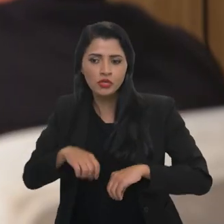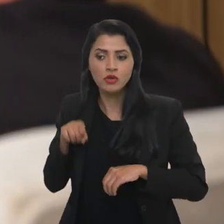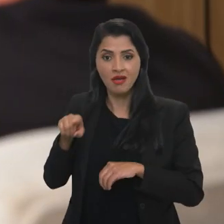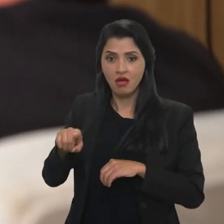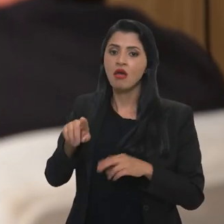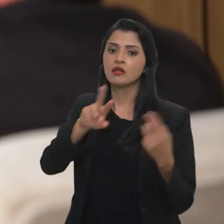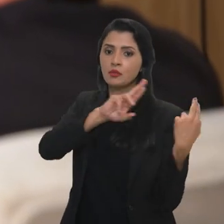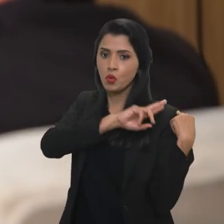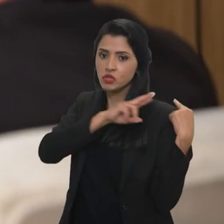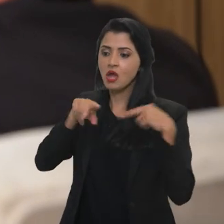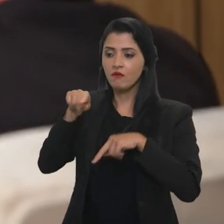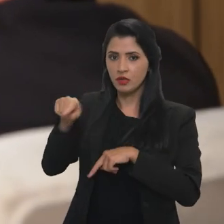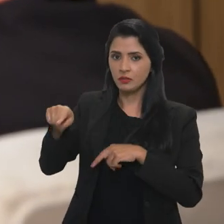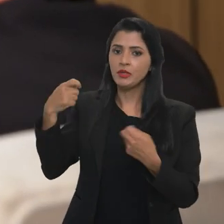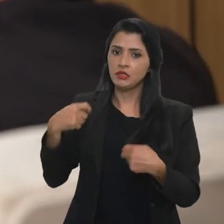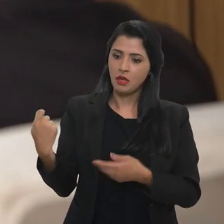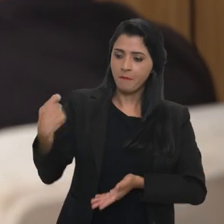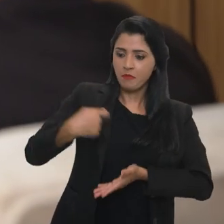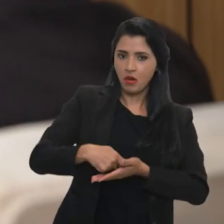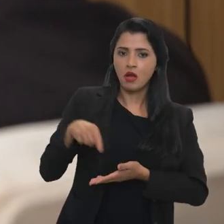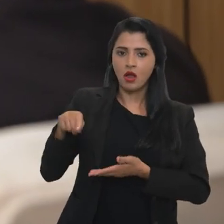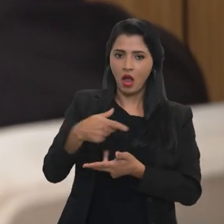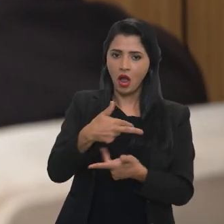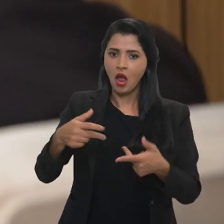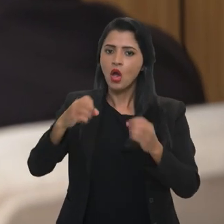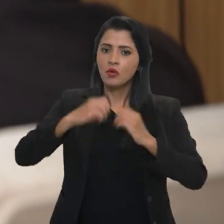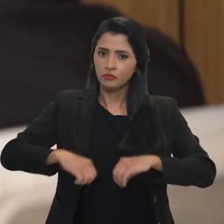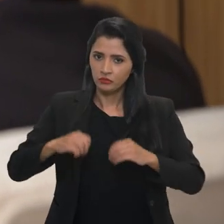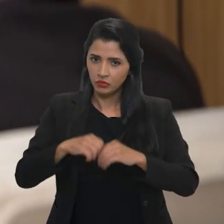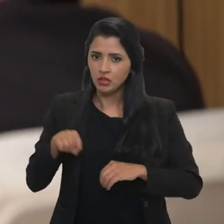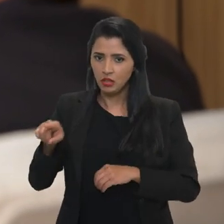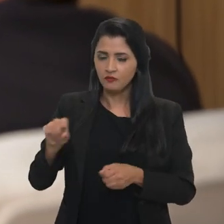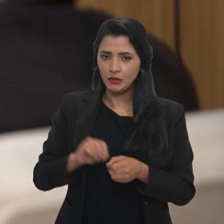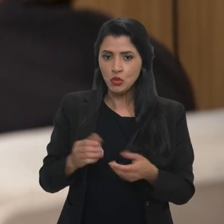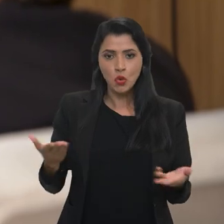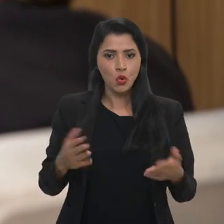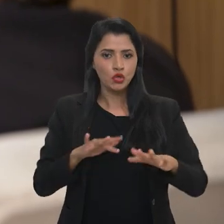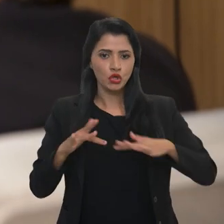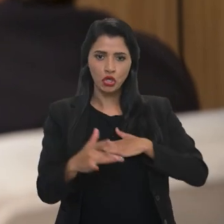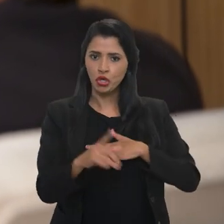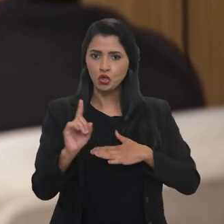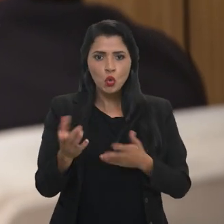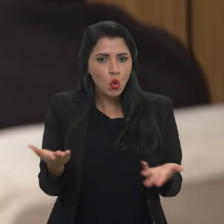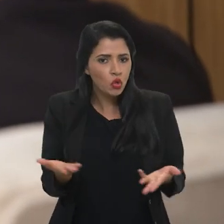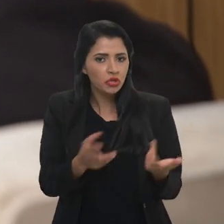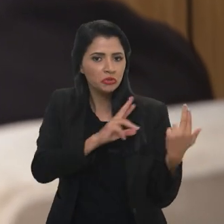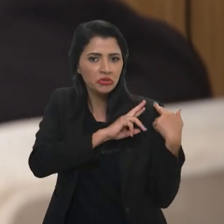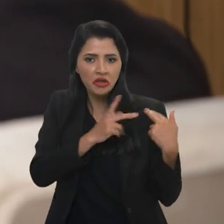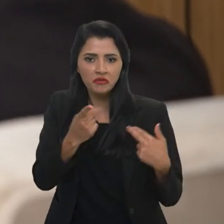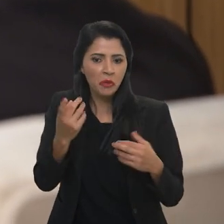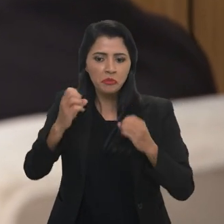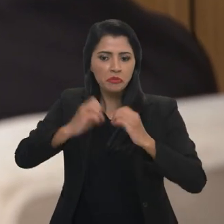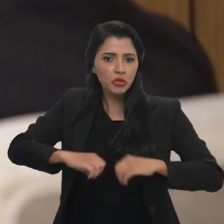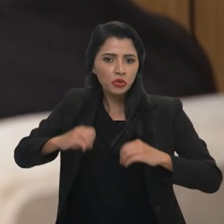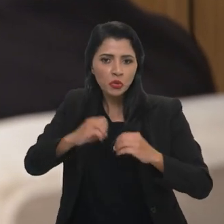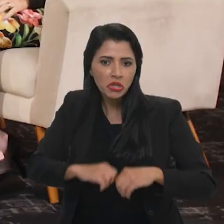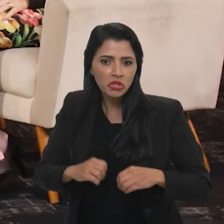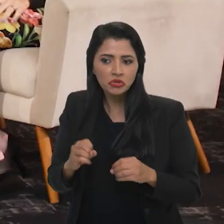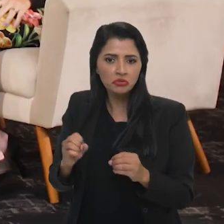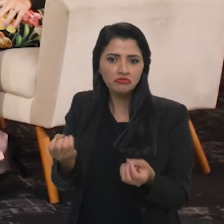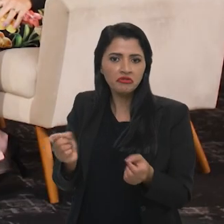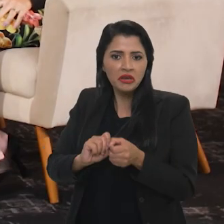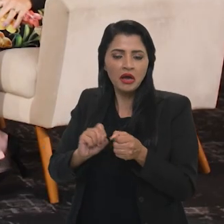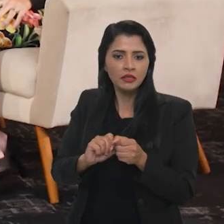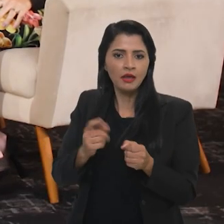são responsáveis e têm que reparar os danos que eles causam. Hoje, as redes sociais, elas não são responsáveis por nenhum dano que causa